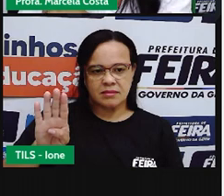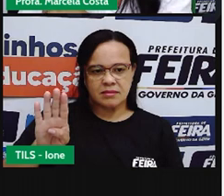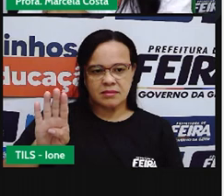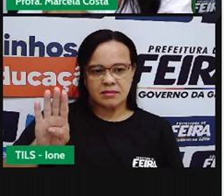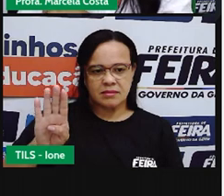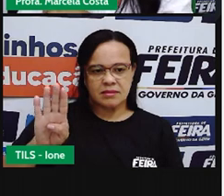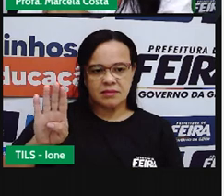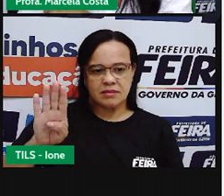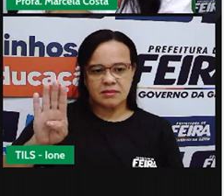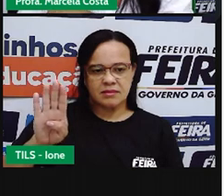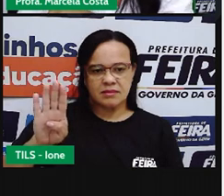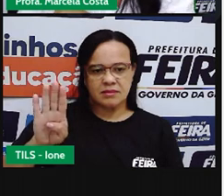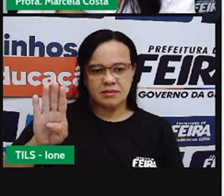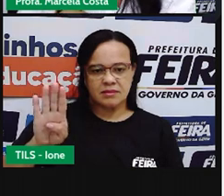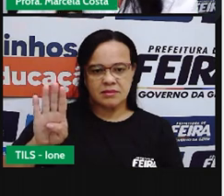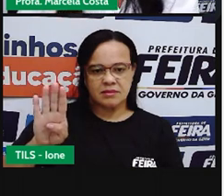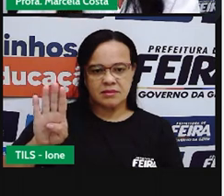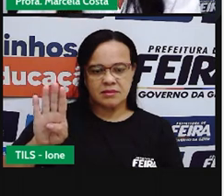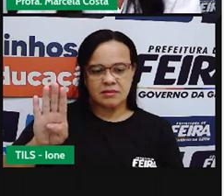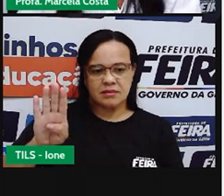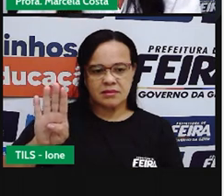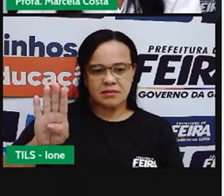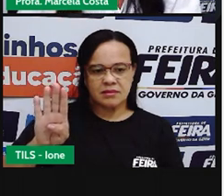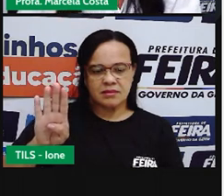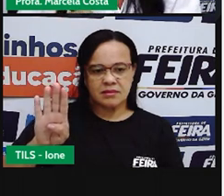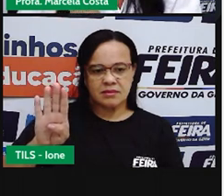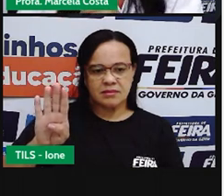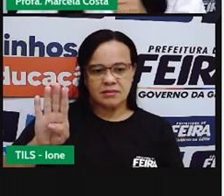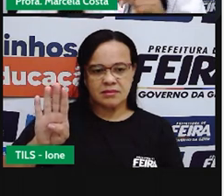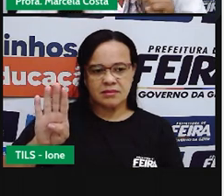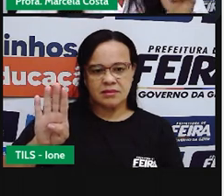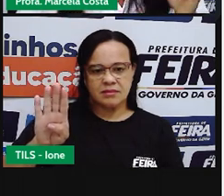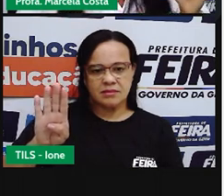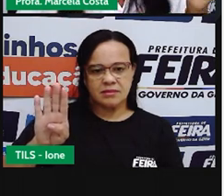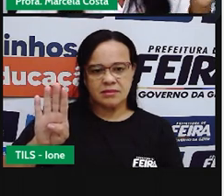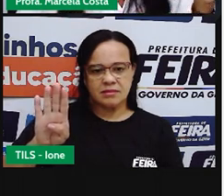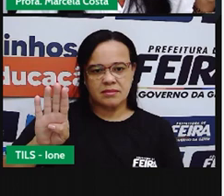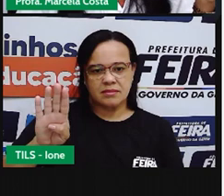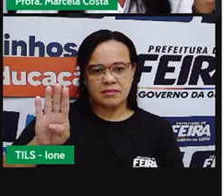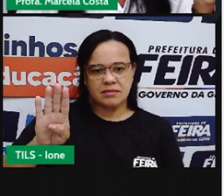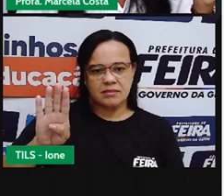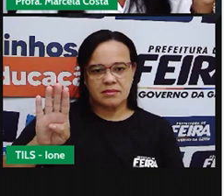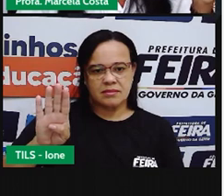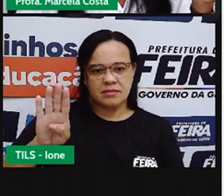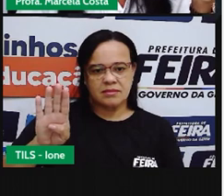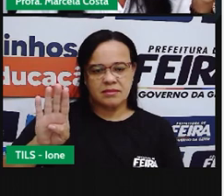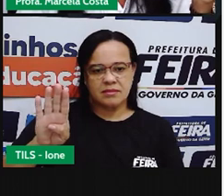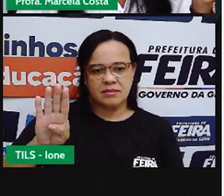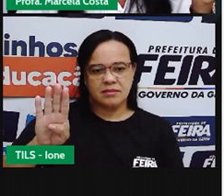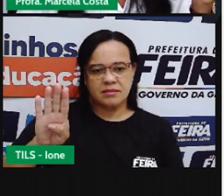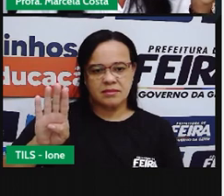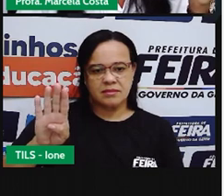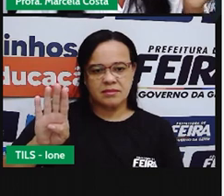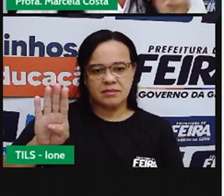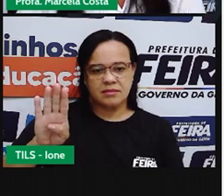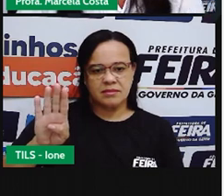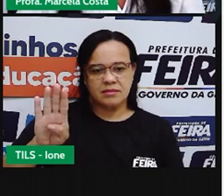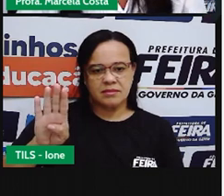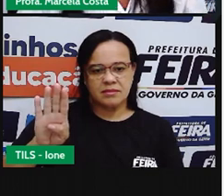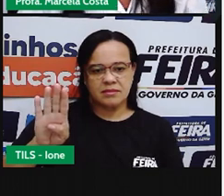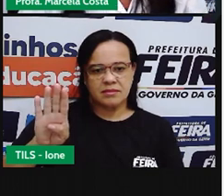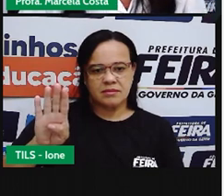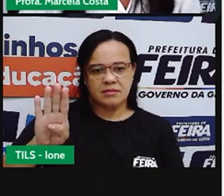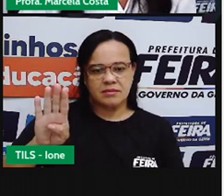direito Desceu Agora vou aqui ó Puxo Do lado esquerdo Pra encontrar Com essa